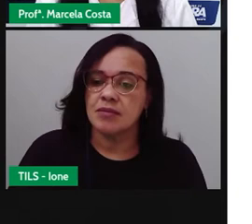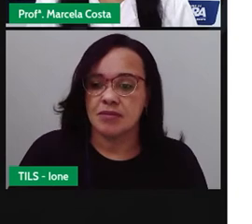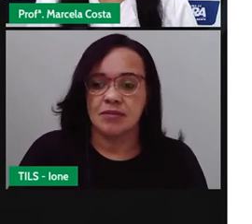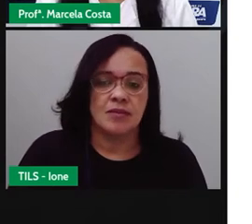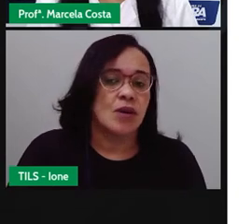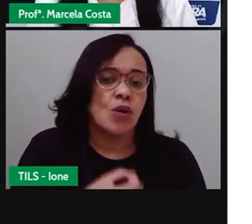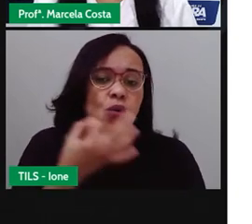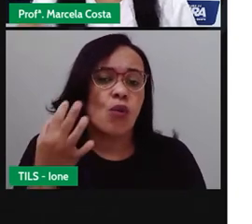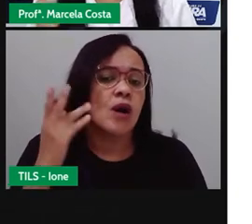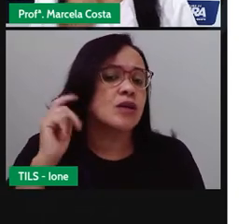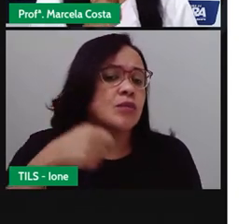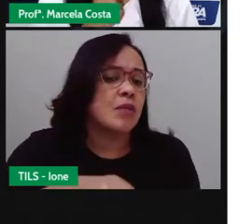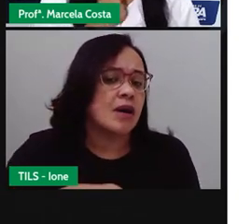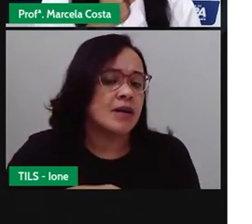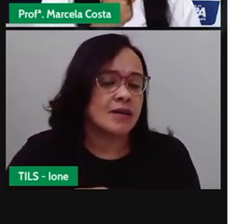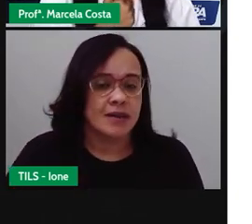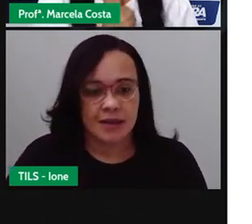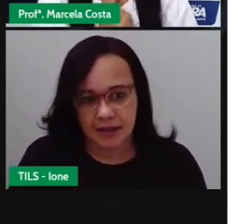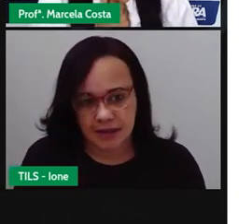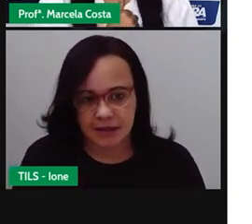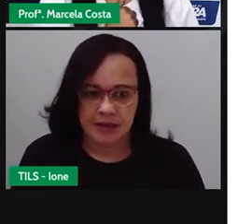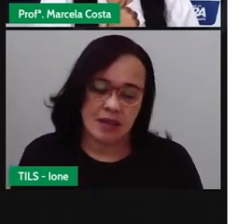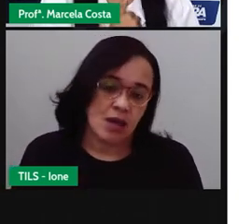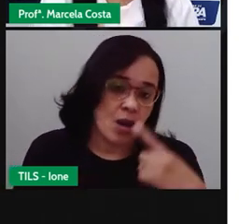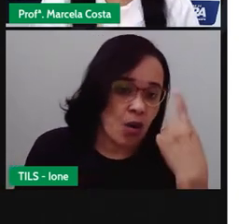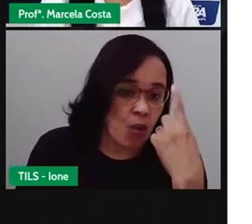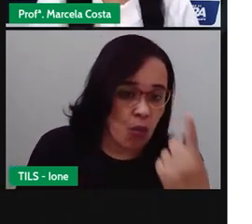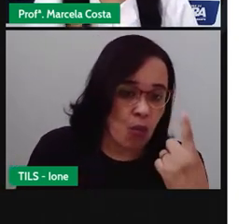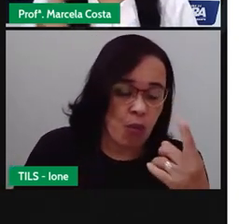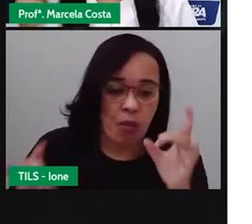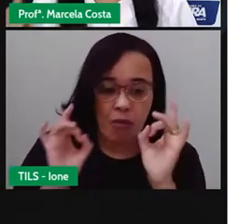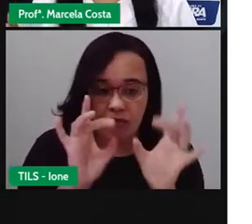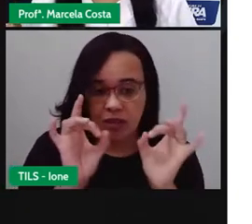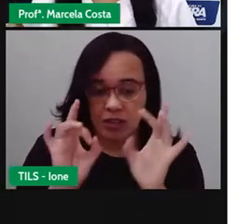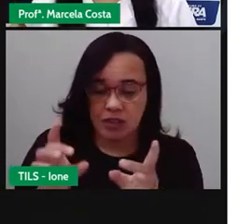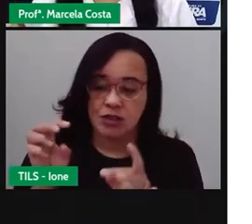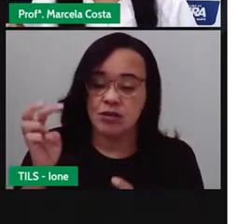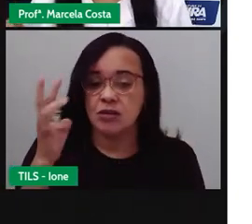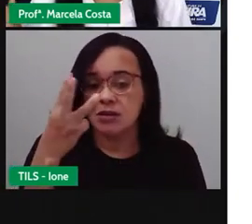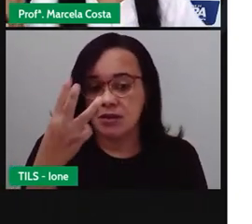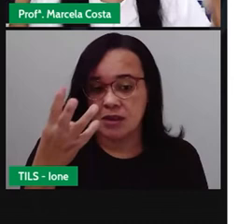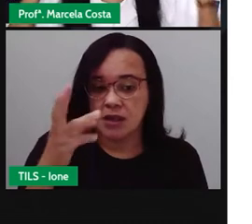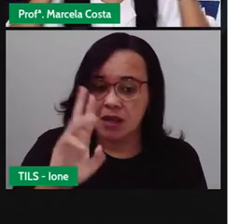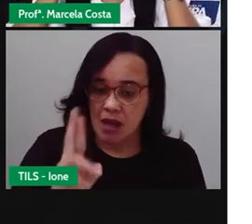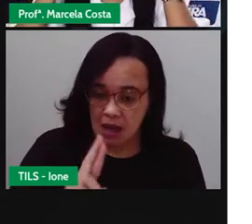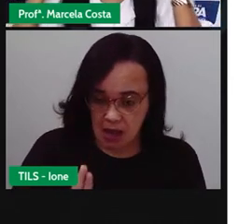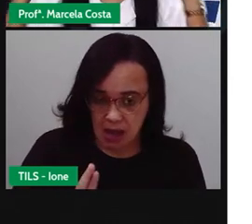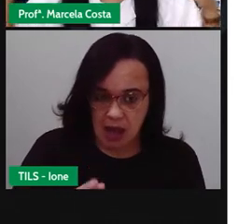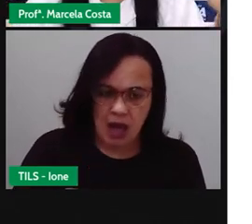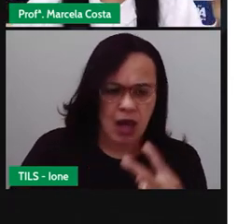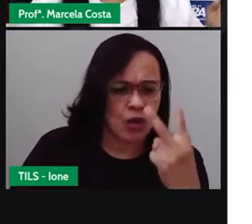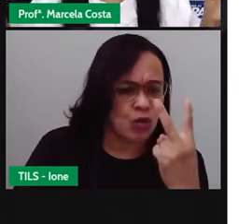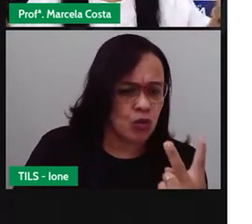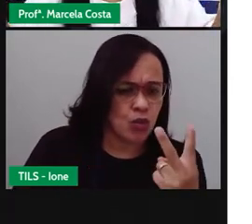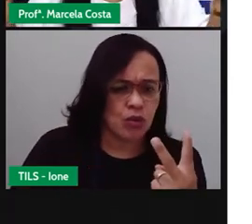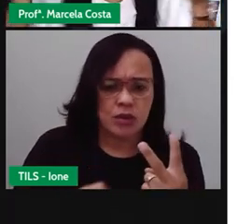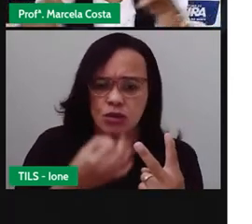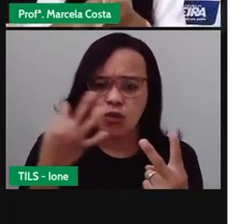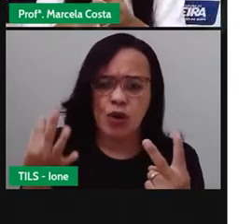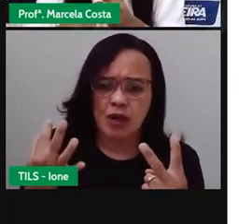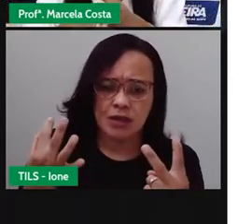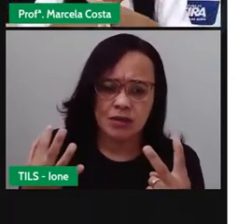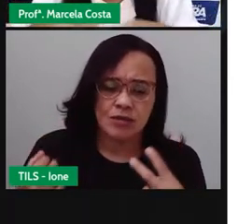criança, se ela vende uma por 3 reais, o cliente pediu dois. Dá a ideia para a gente de que, ó, está